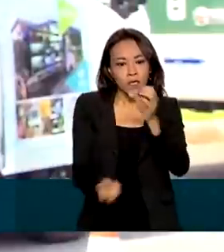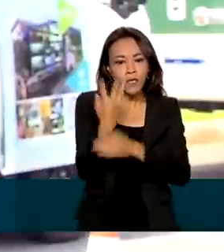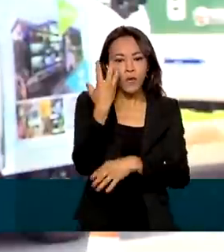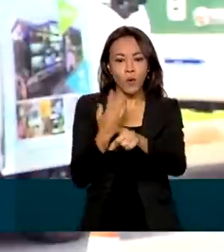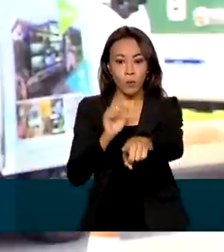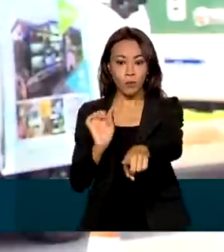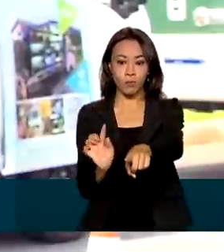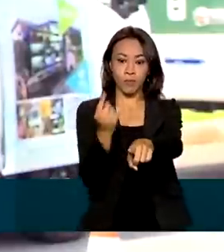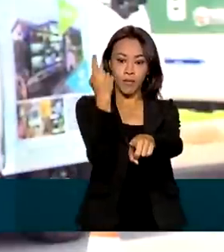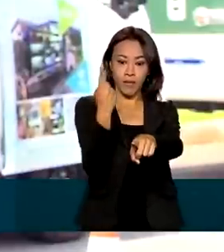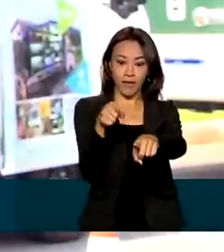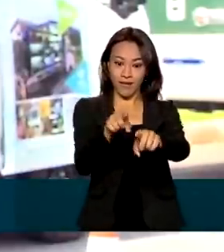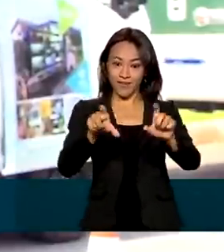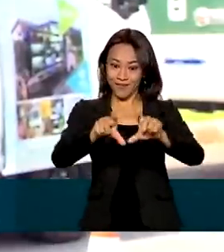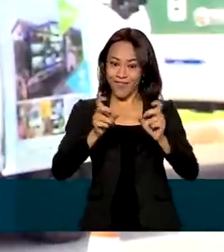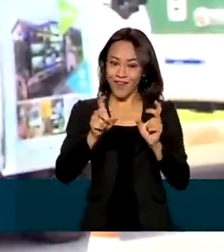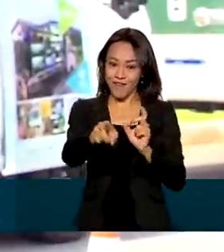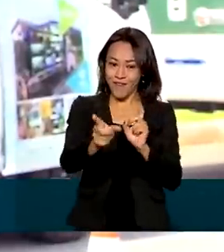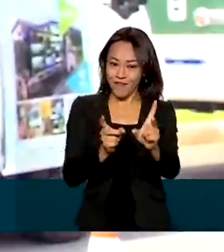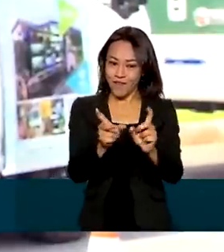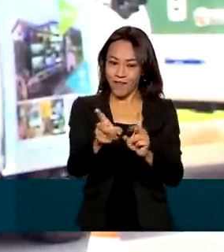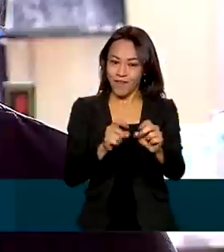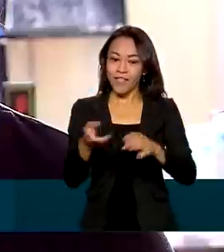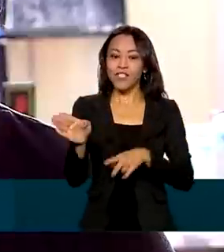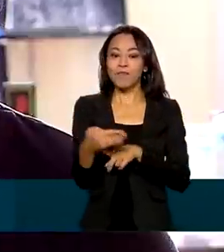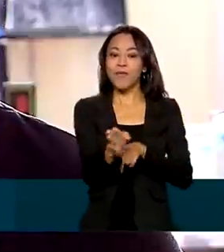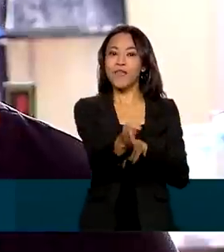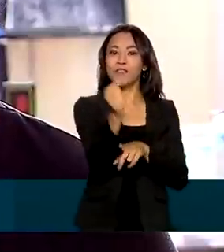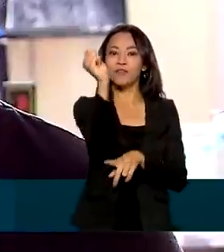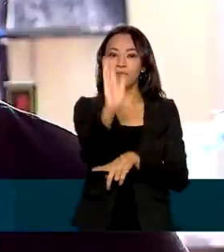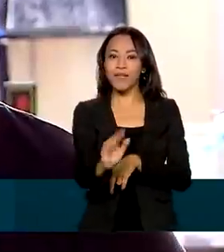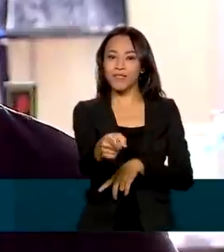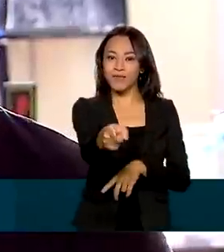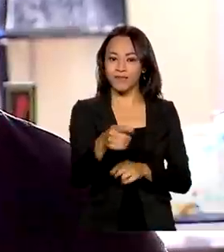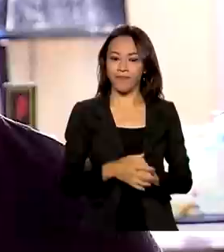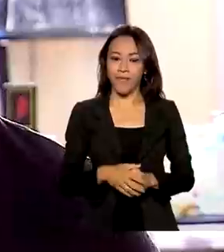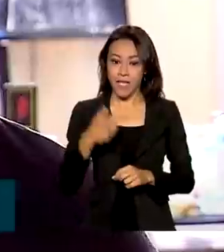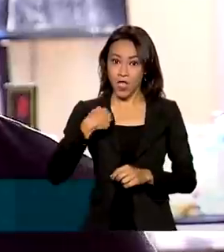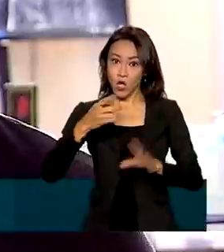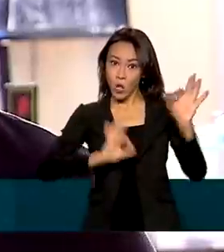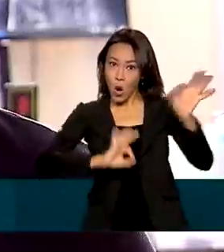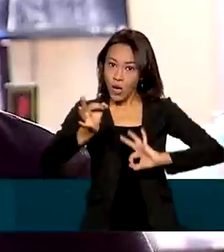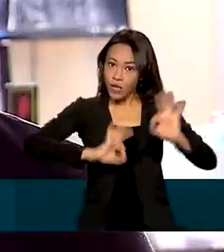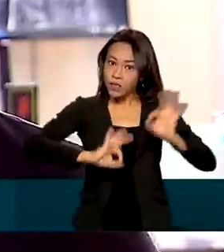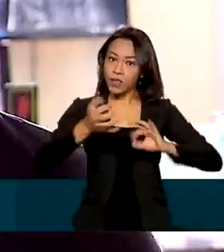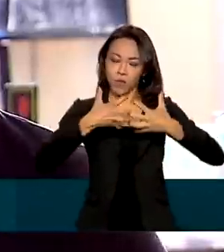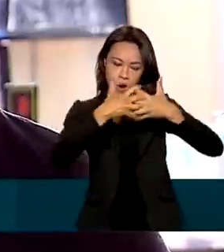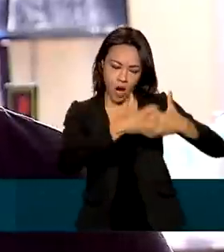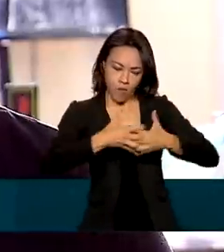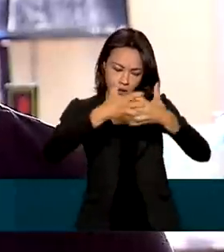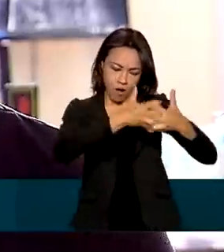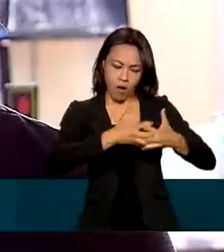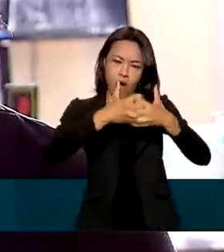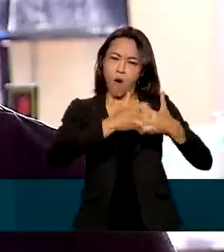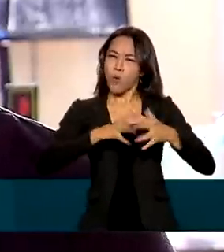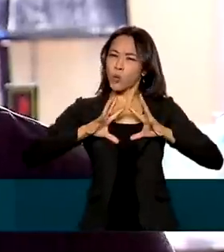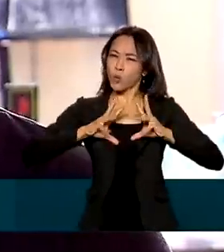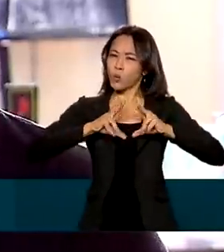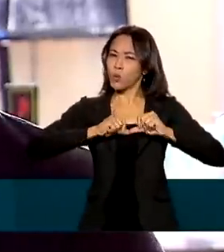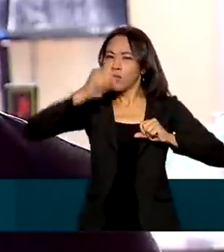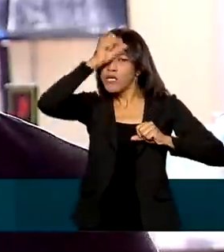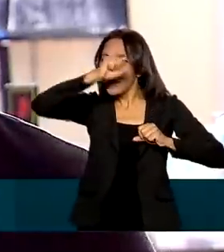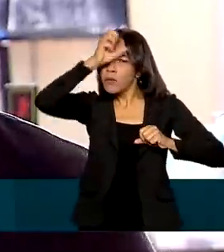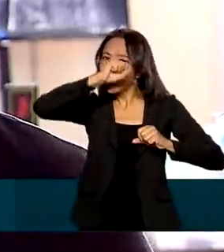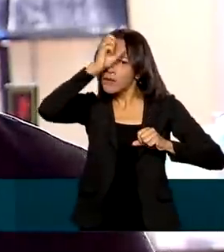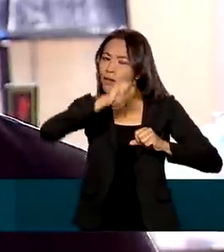do primeiro truck de peixes no país. A gente montou um caminhãozinho com toda a estrutura que a gente aprendeu